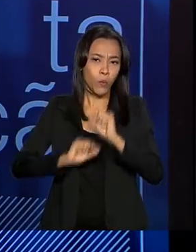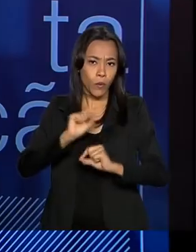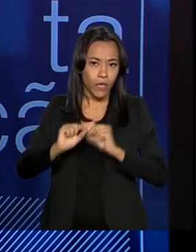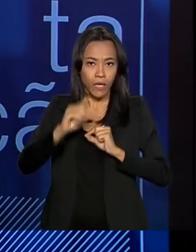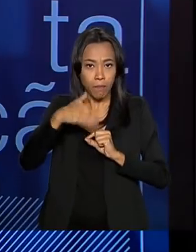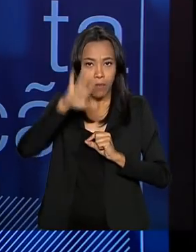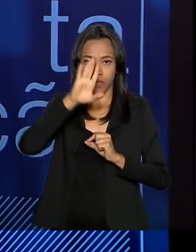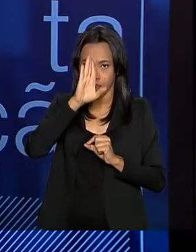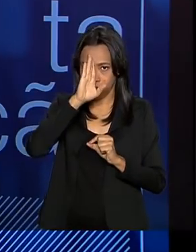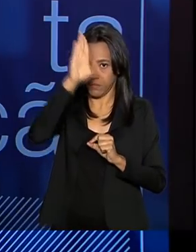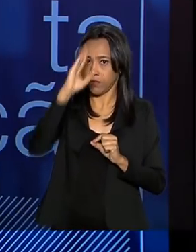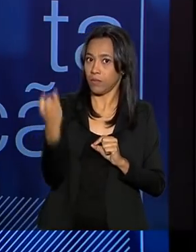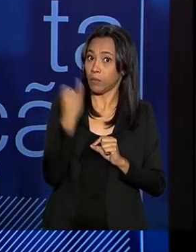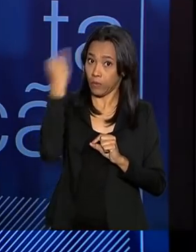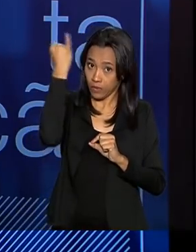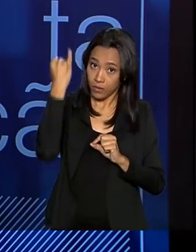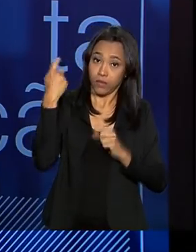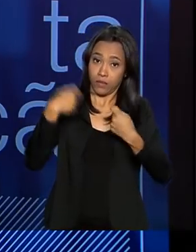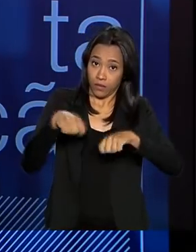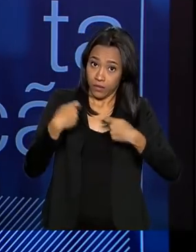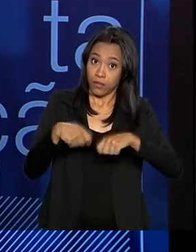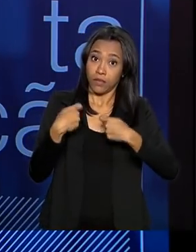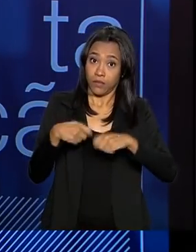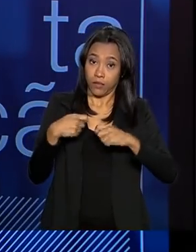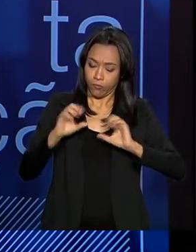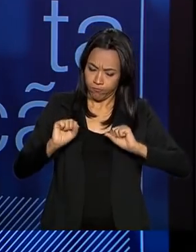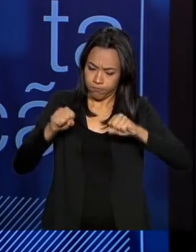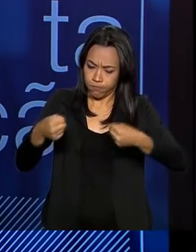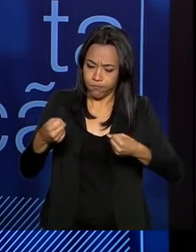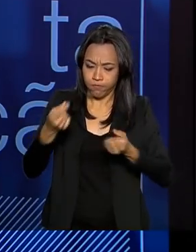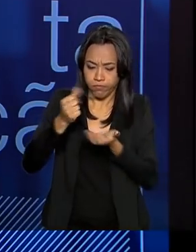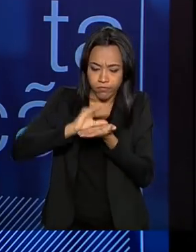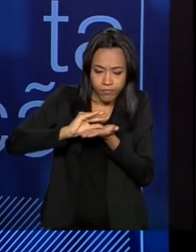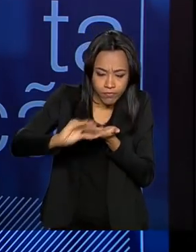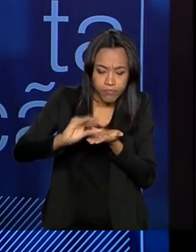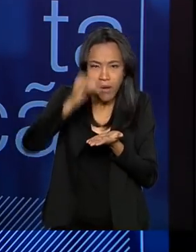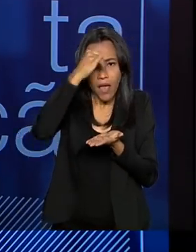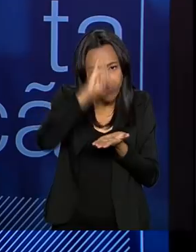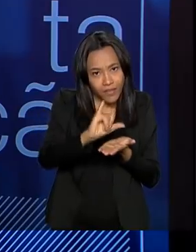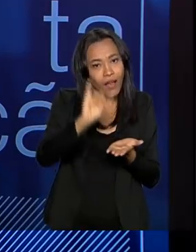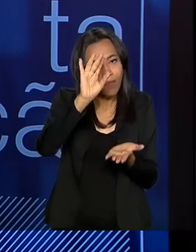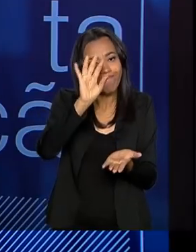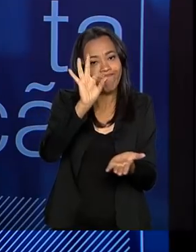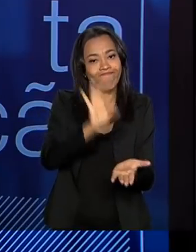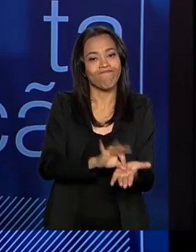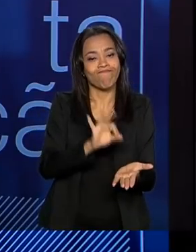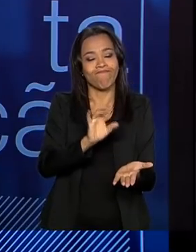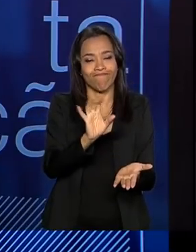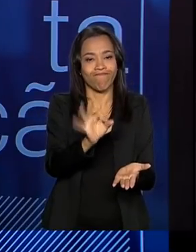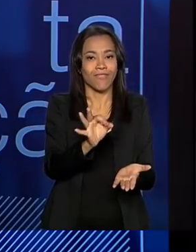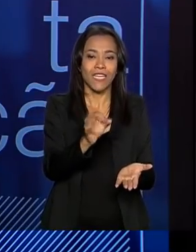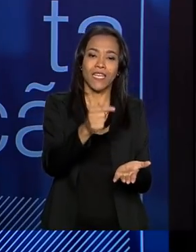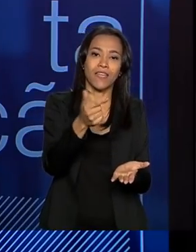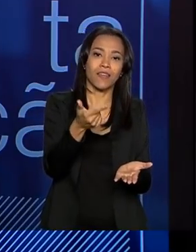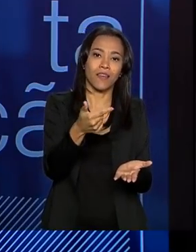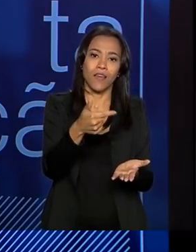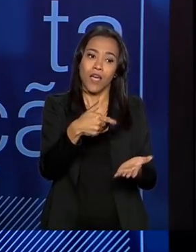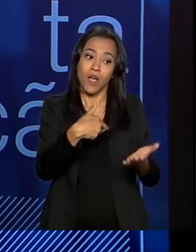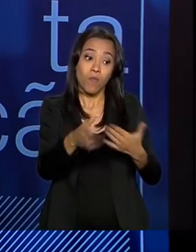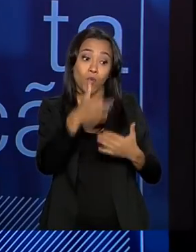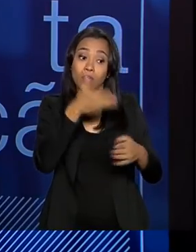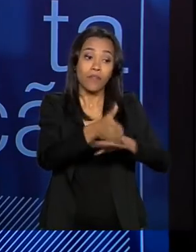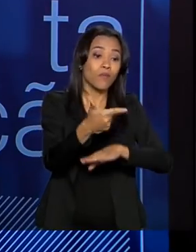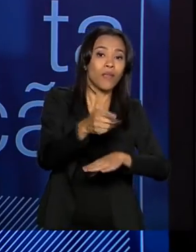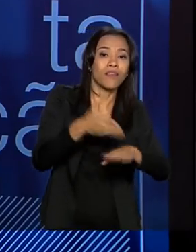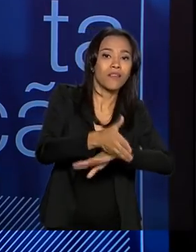relevantes que devemos empreender para evitar realmente que qualquer brasileiro não tenha acesso à água de